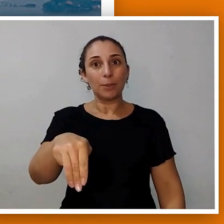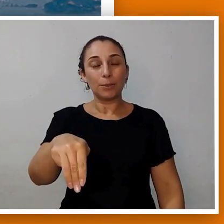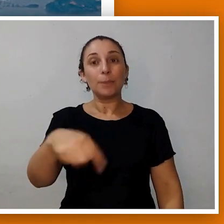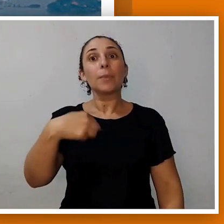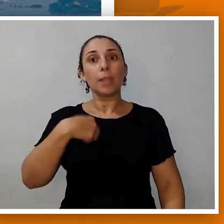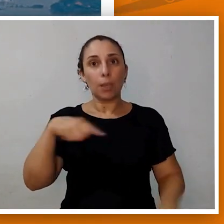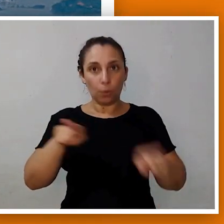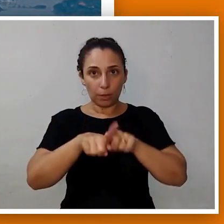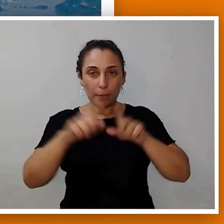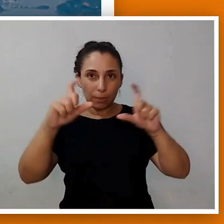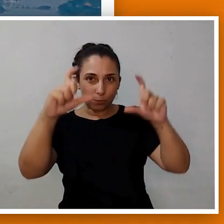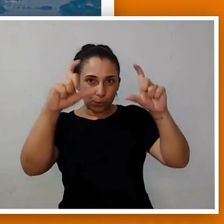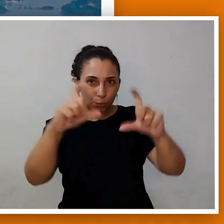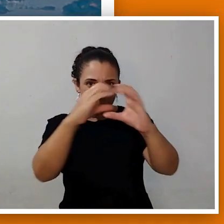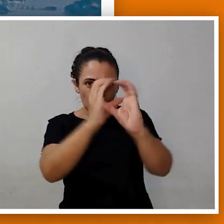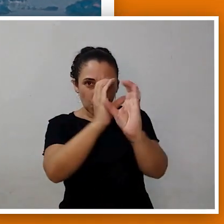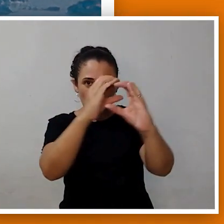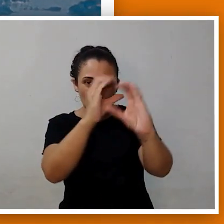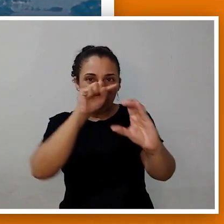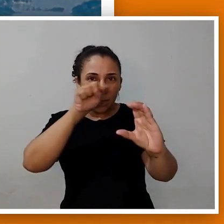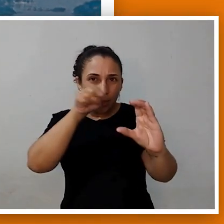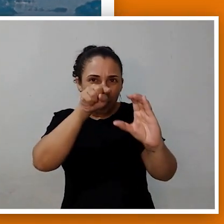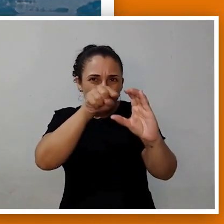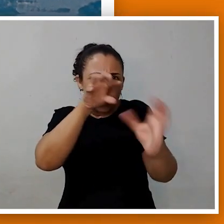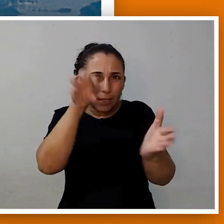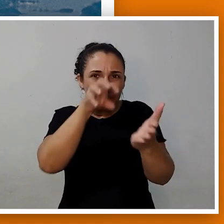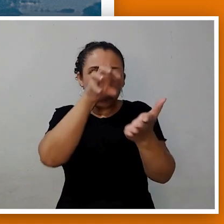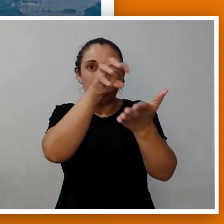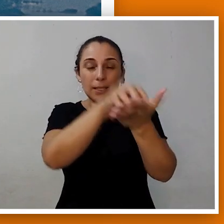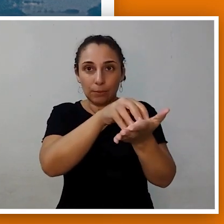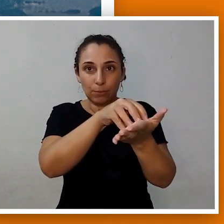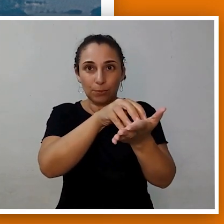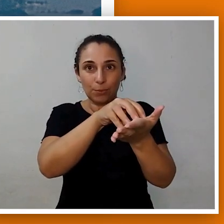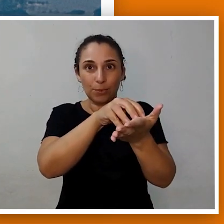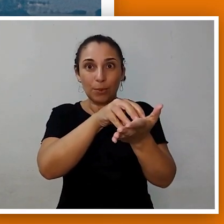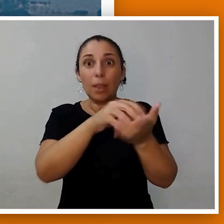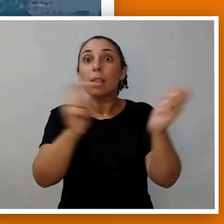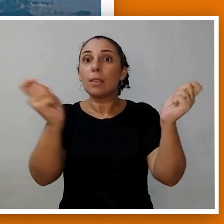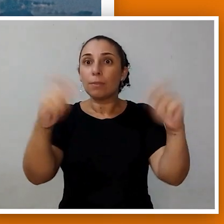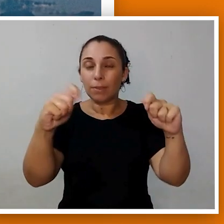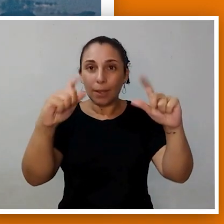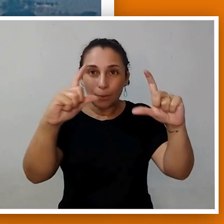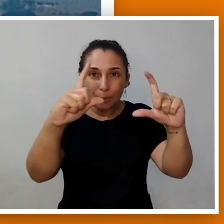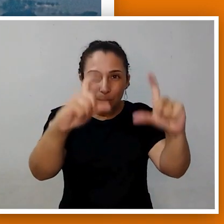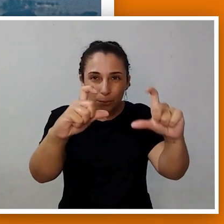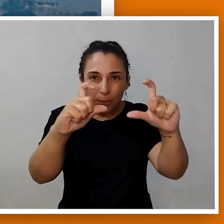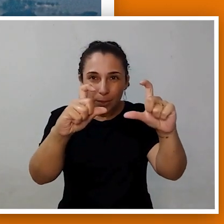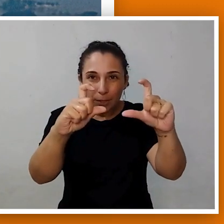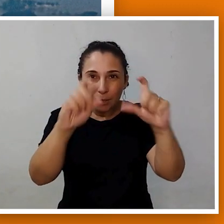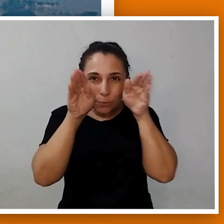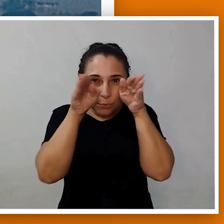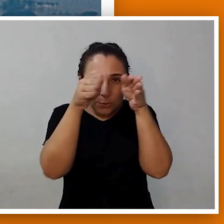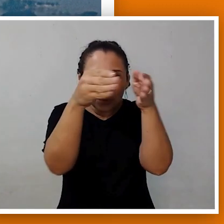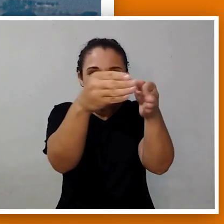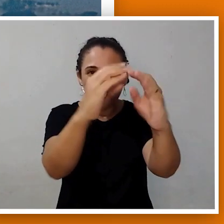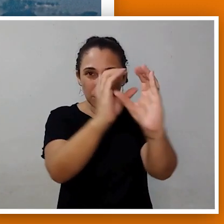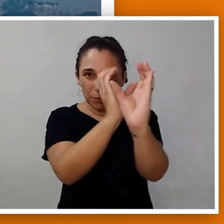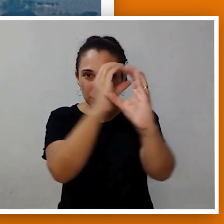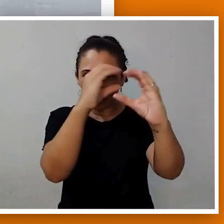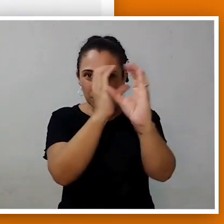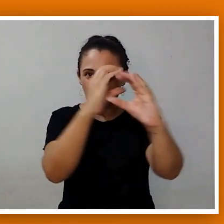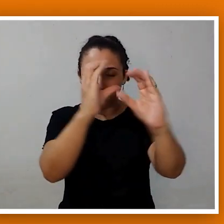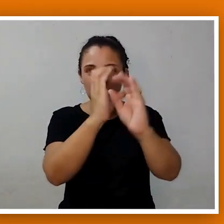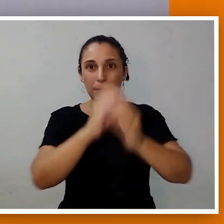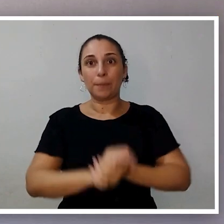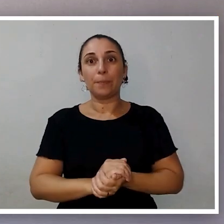Para fazer essa foto, eu posicionei também o centro da lente mais ou menos ali no meio da ilha, para poder conseguir fazer o